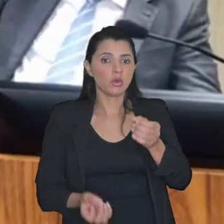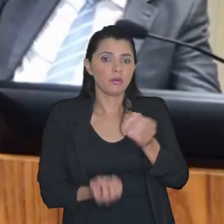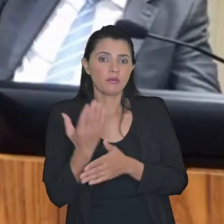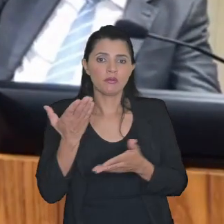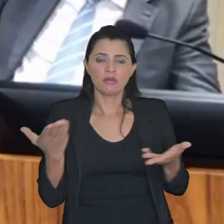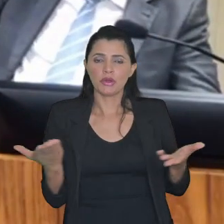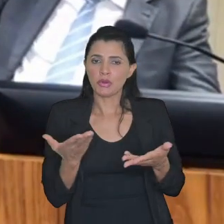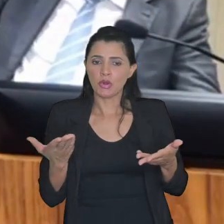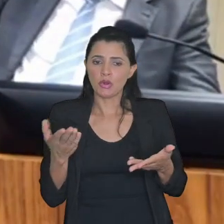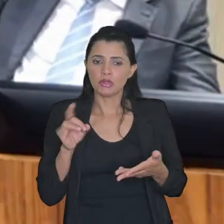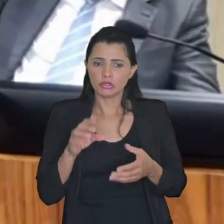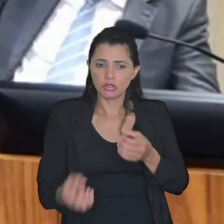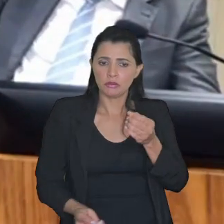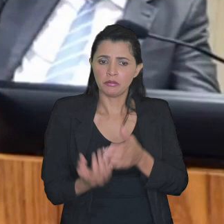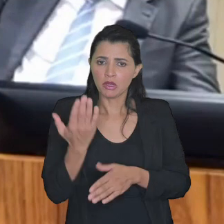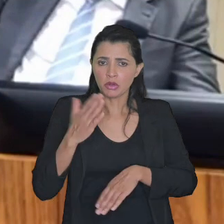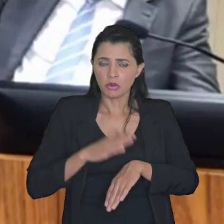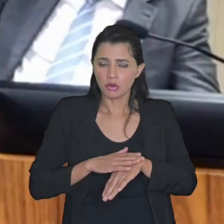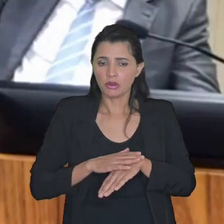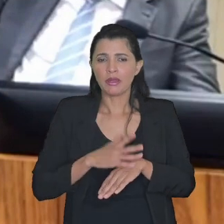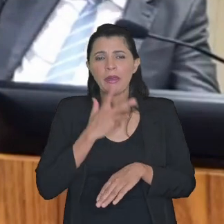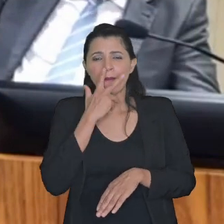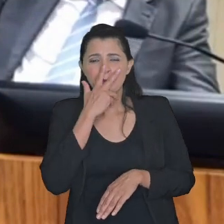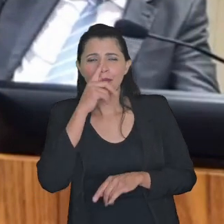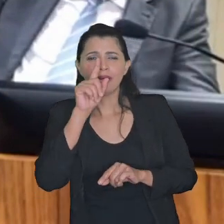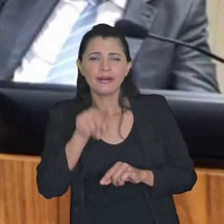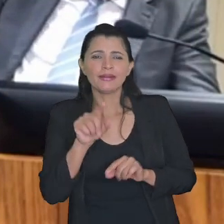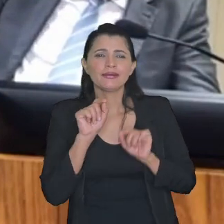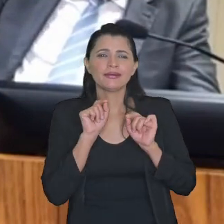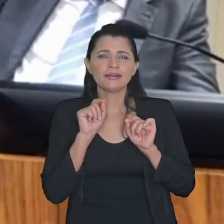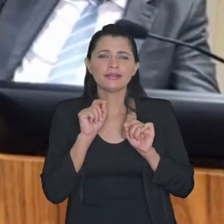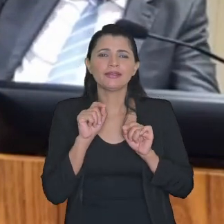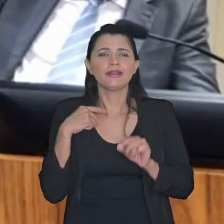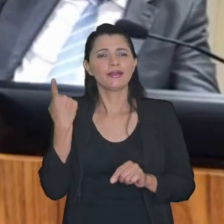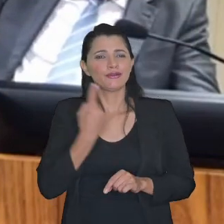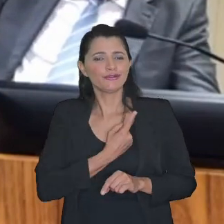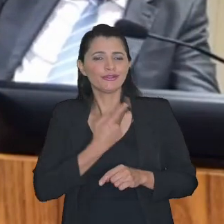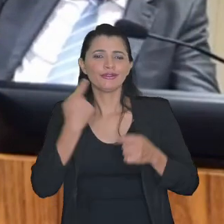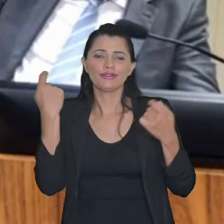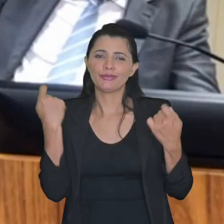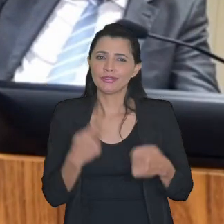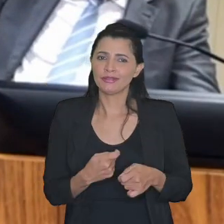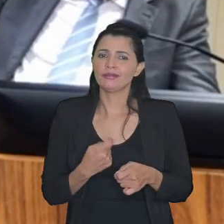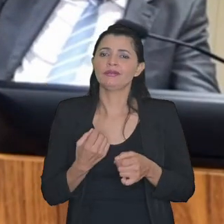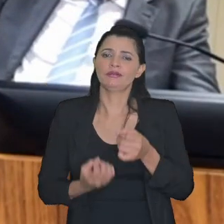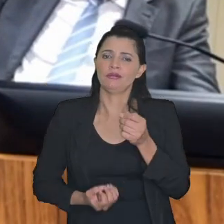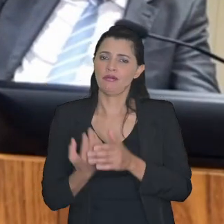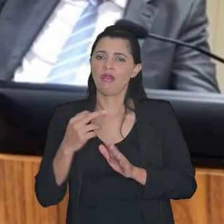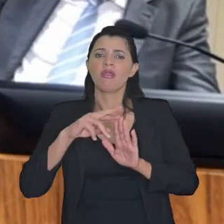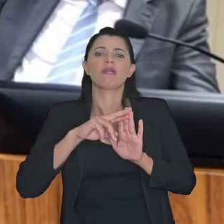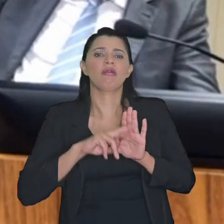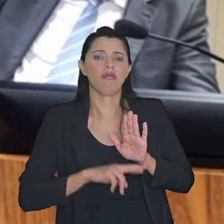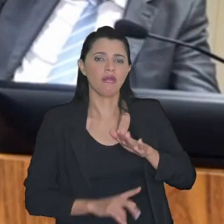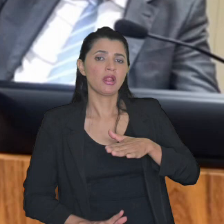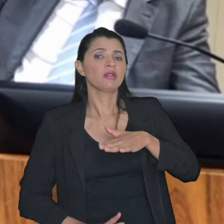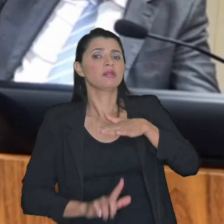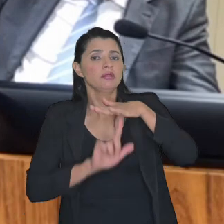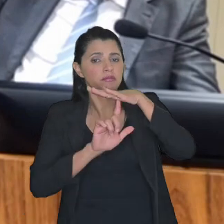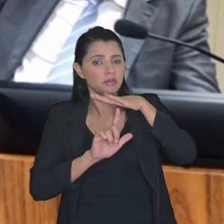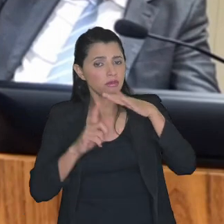exatamente agora me parece que a gente tem que pôr medida nas coisas